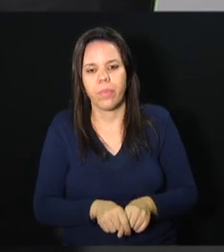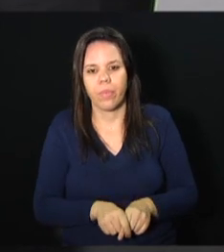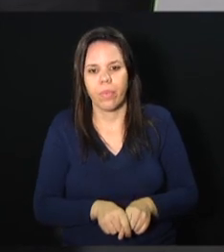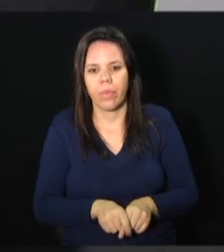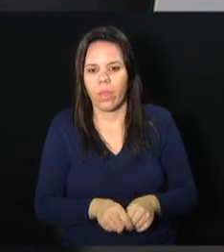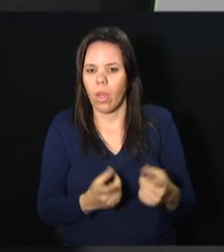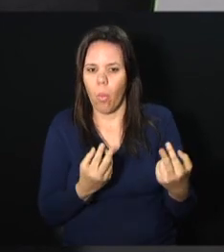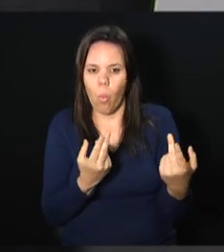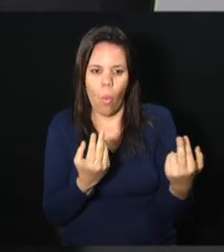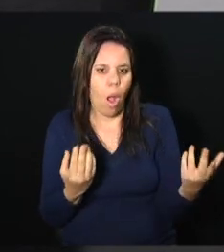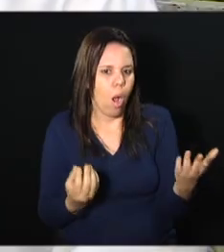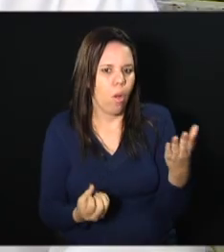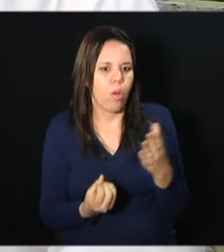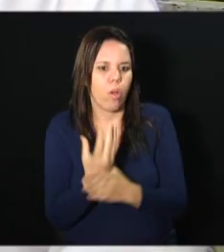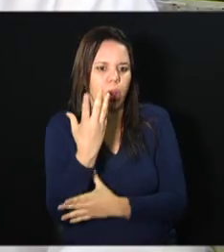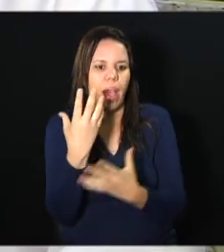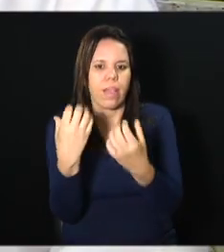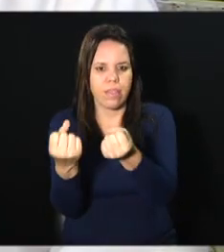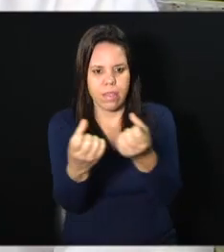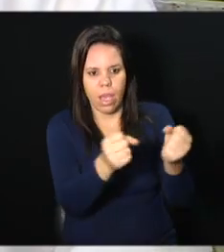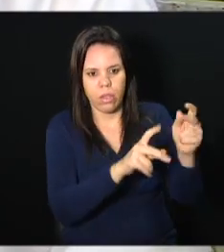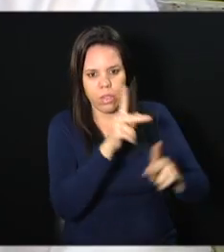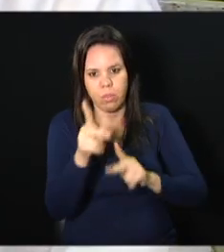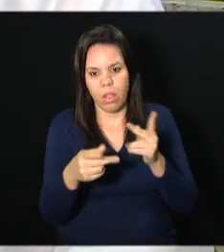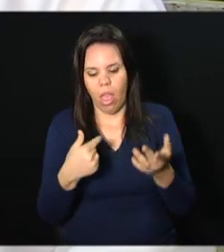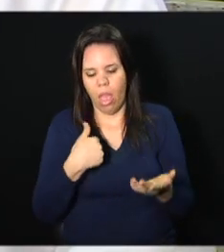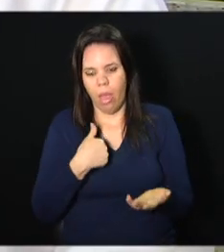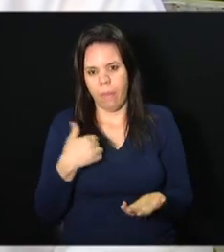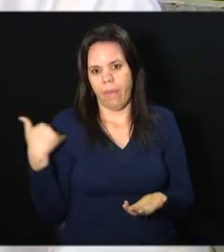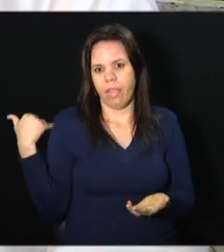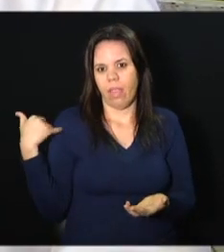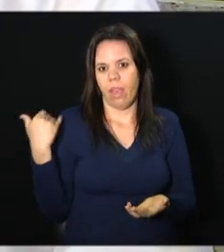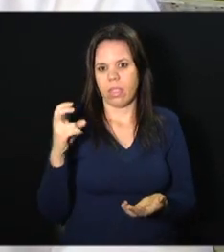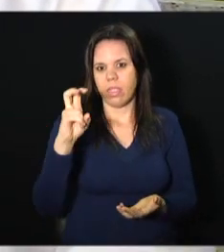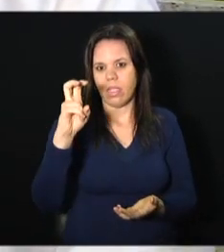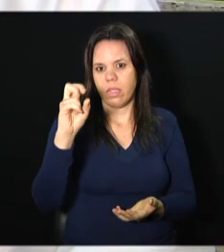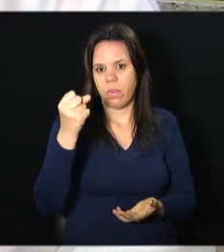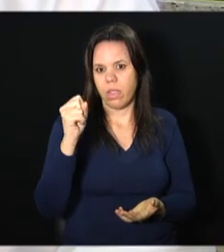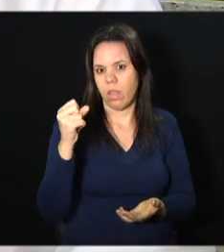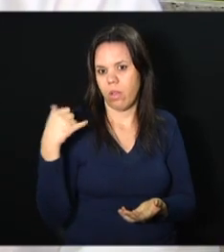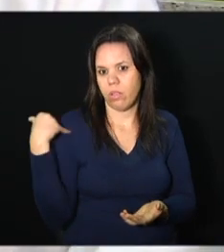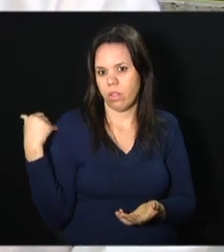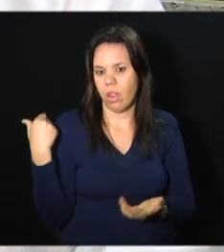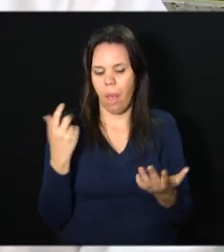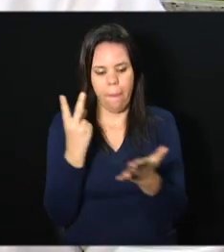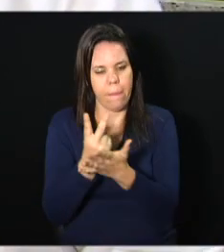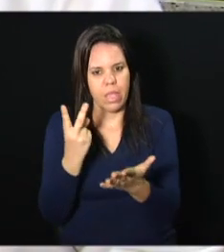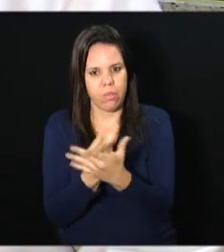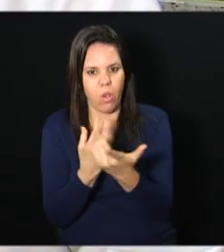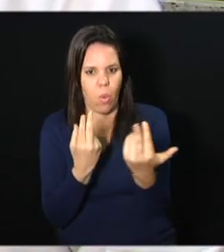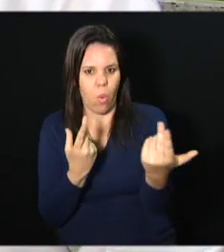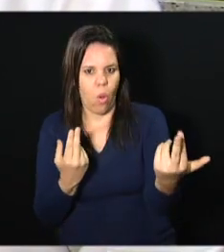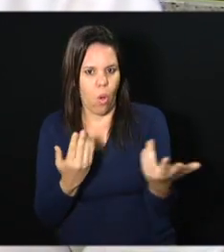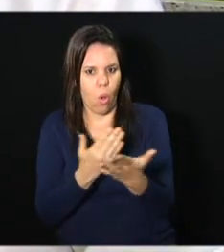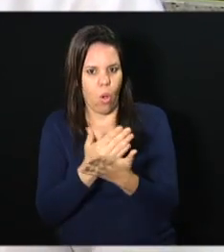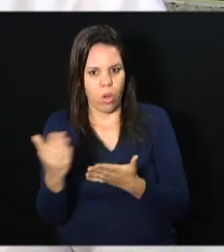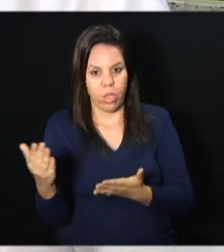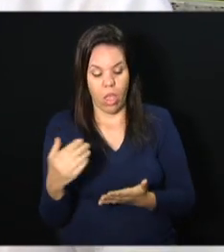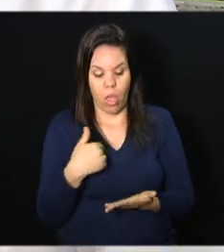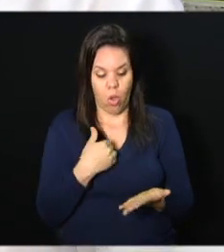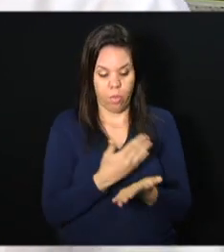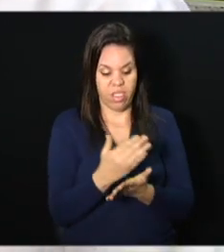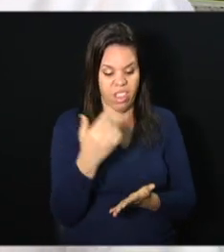cai como uma luva nisso. Eu vou fazer 58 anos. Para mim, é a mesma coisa quando eu comecei aqui, eu tinha